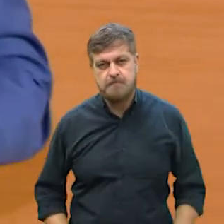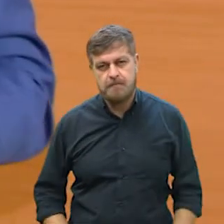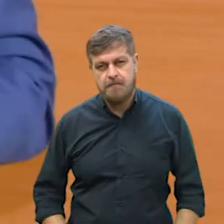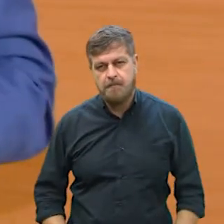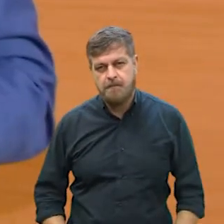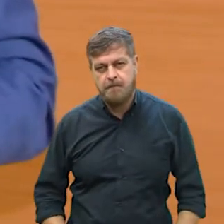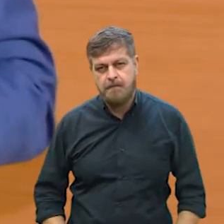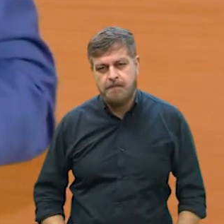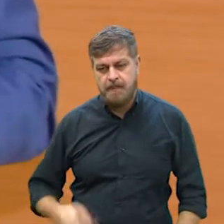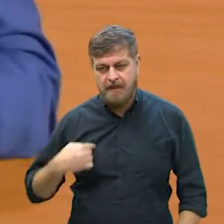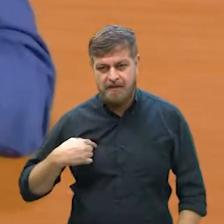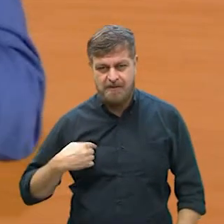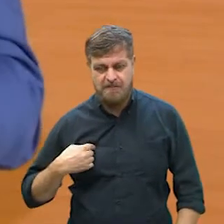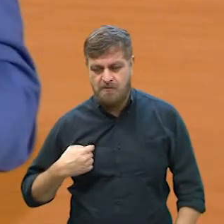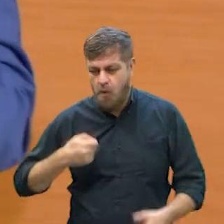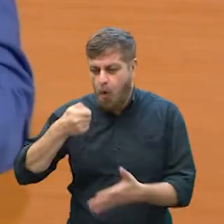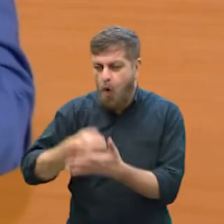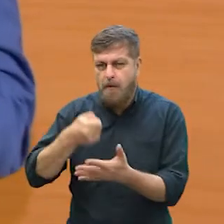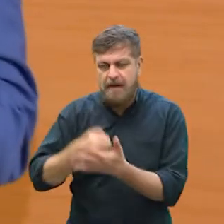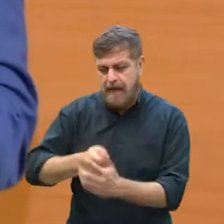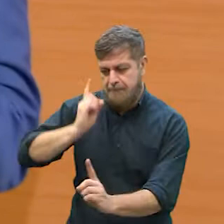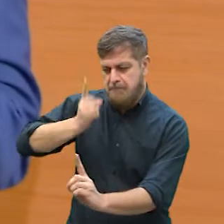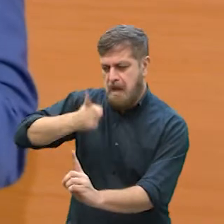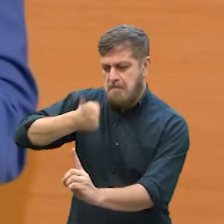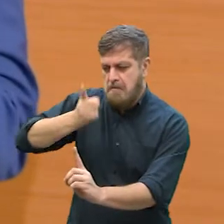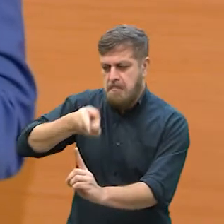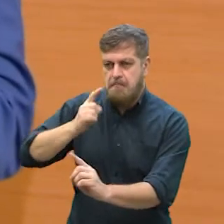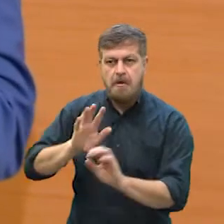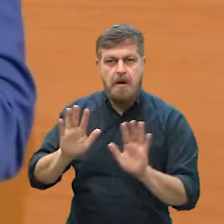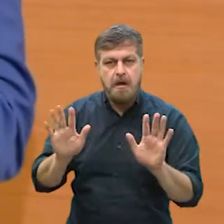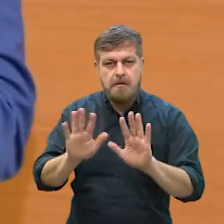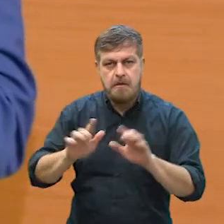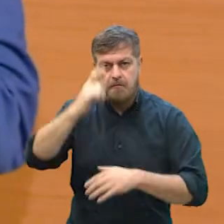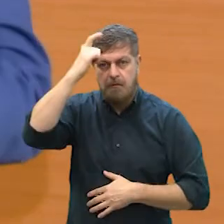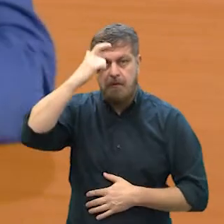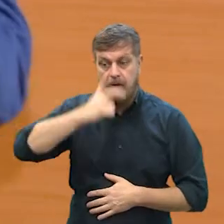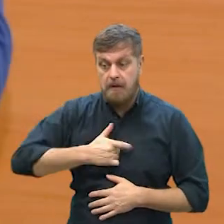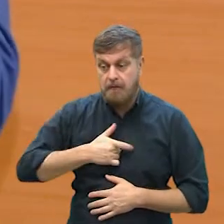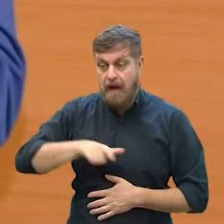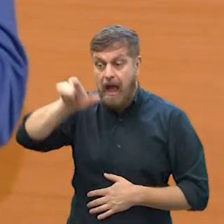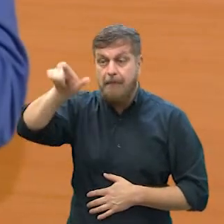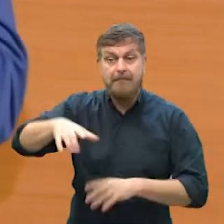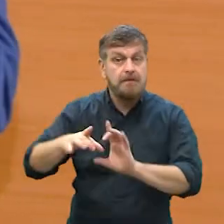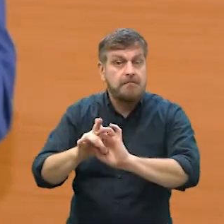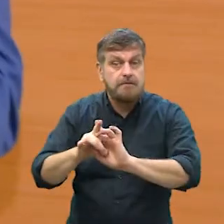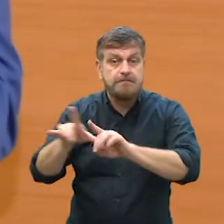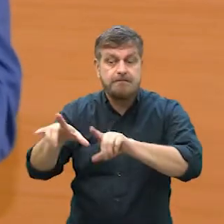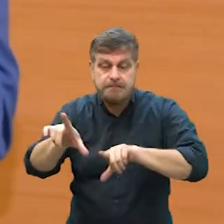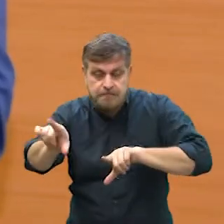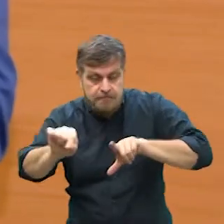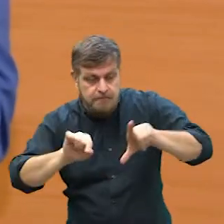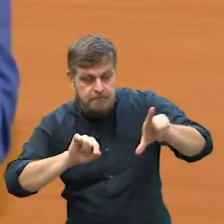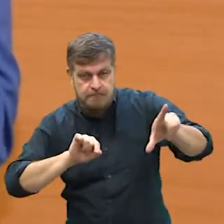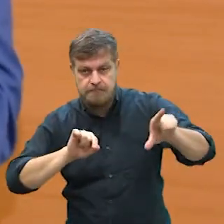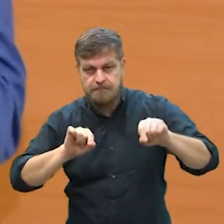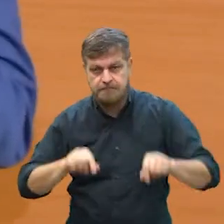gente, não vou obrigar ninguém a fazer nada, né? Eu preciso dar essa opção para o cidadão,